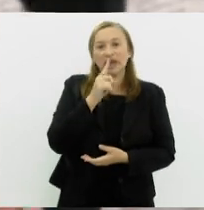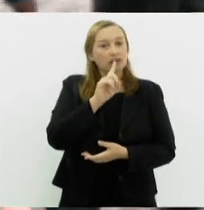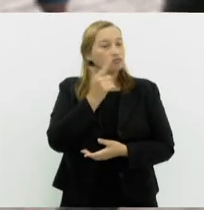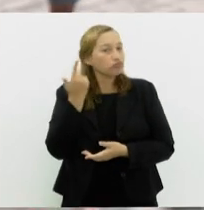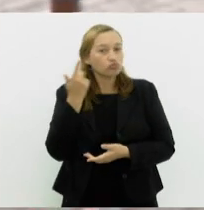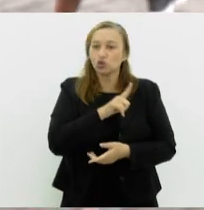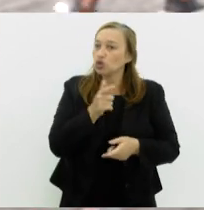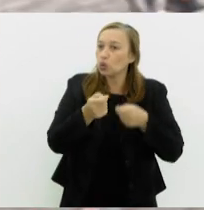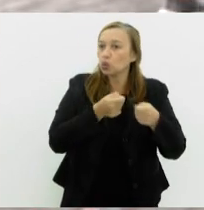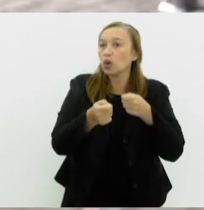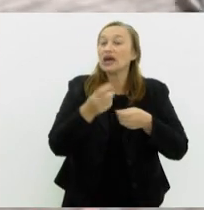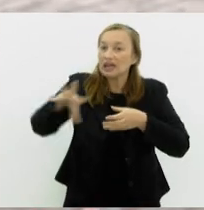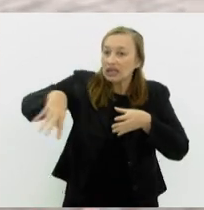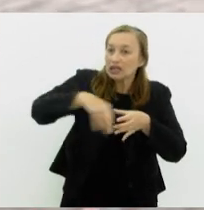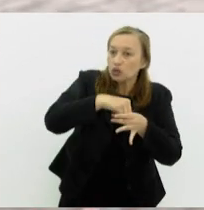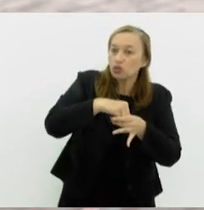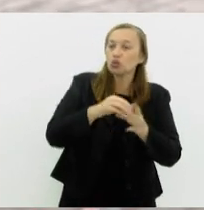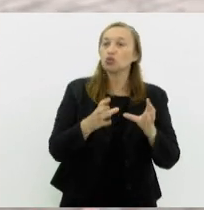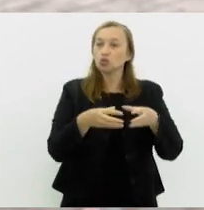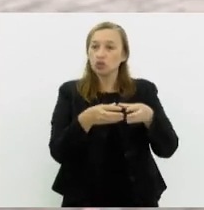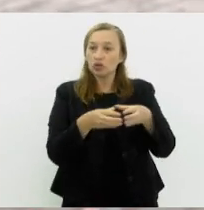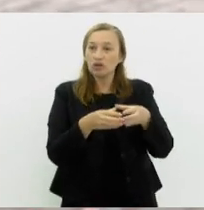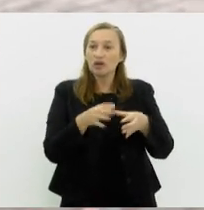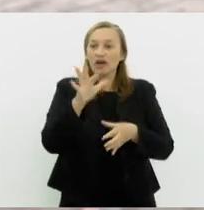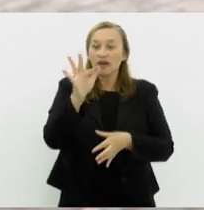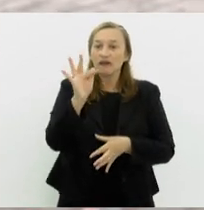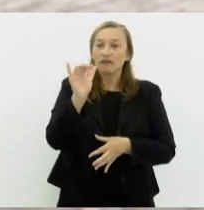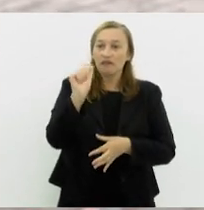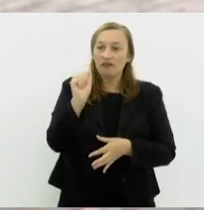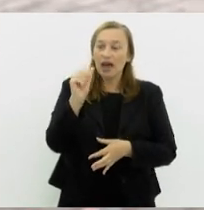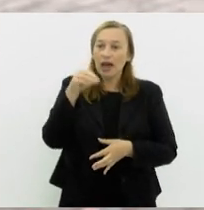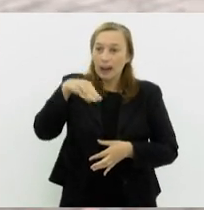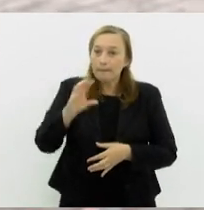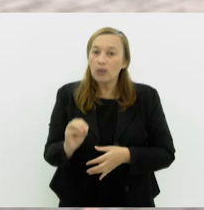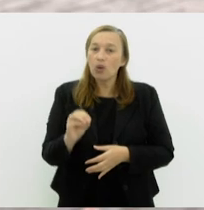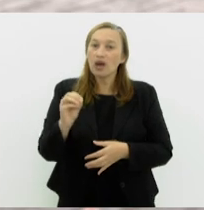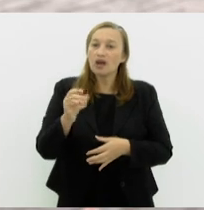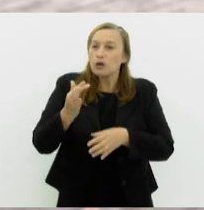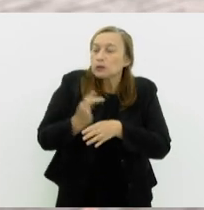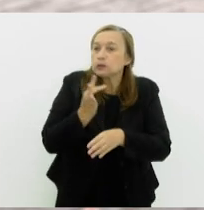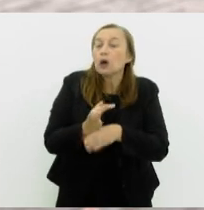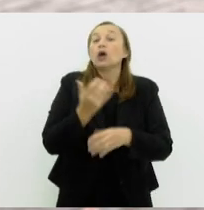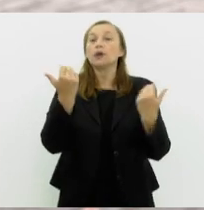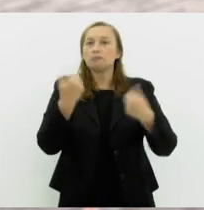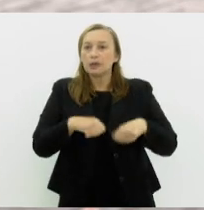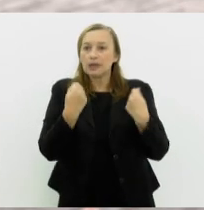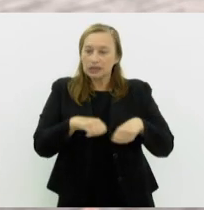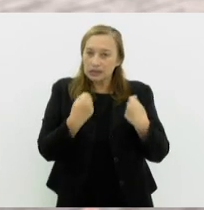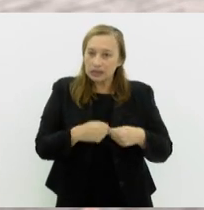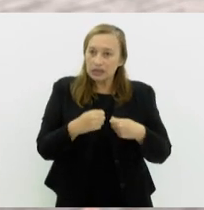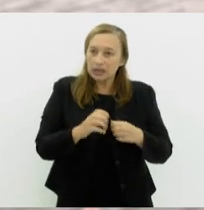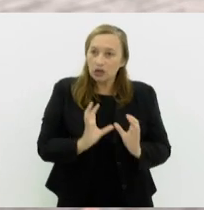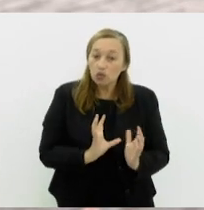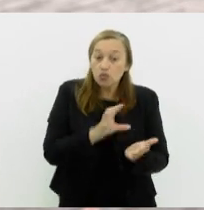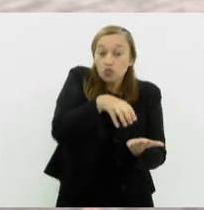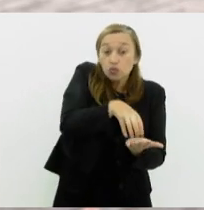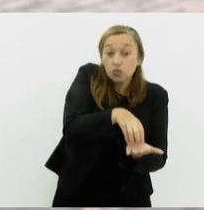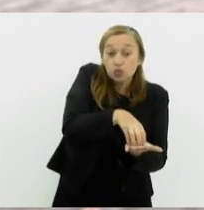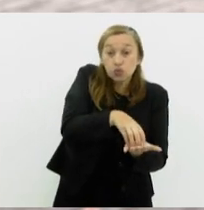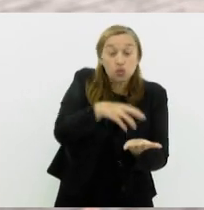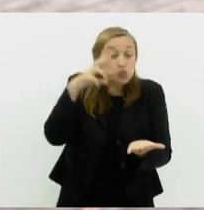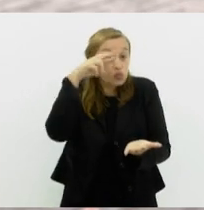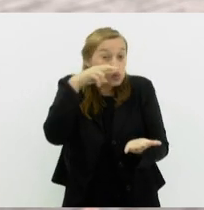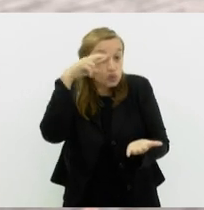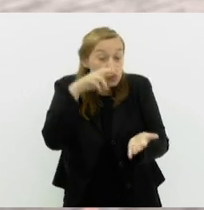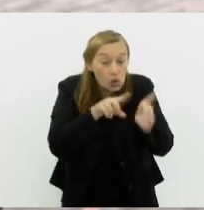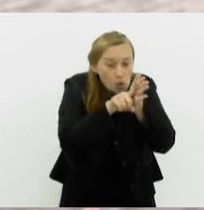ela está dentro desse grupo que a gente chama de fármaco resistente. E essa pessoa precisa passar por um centro de investigação de epilepsia